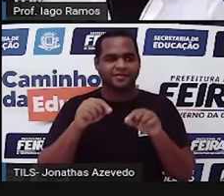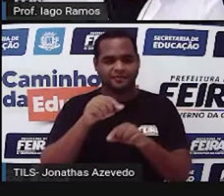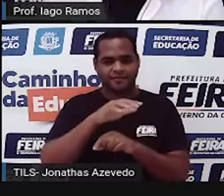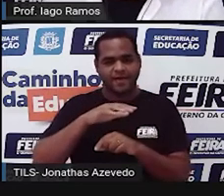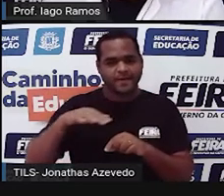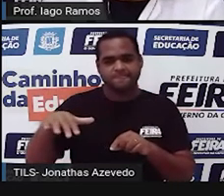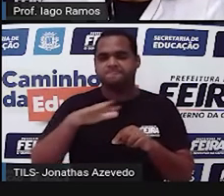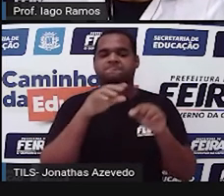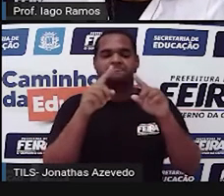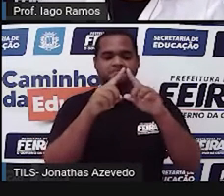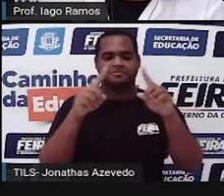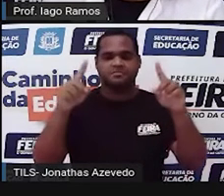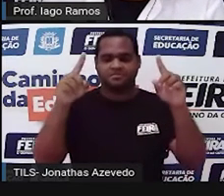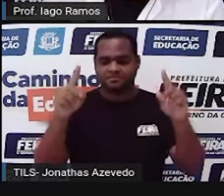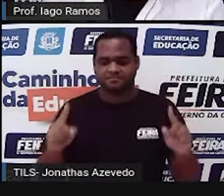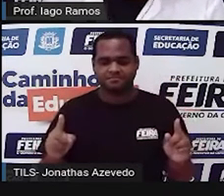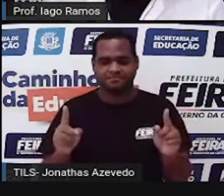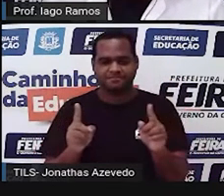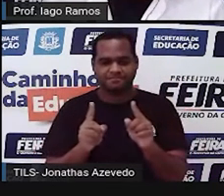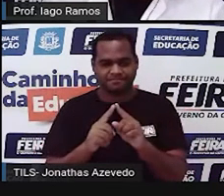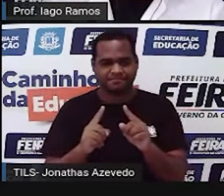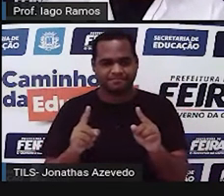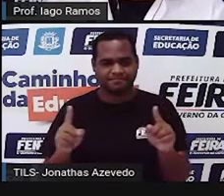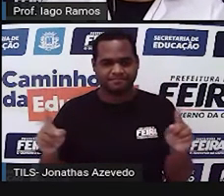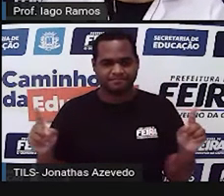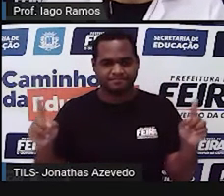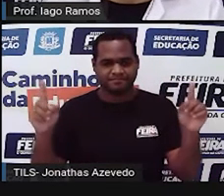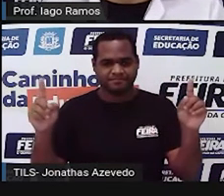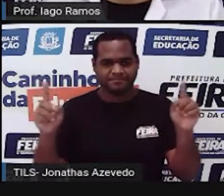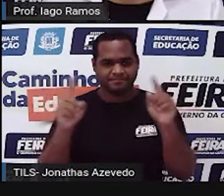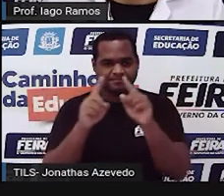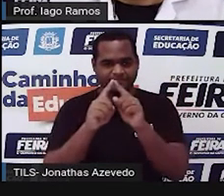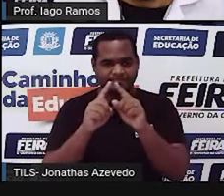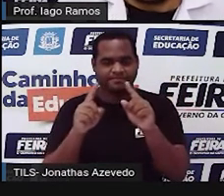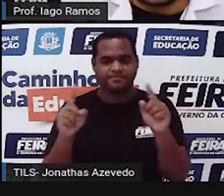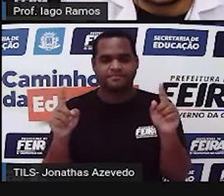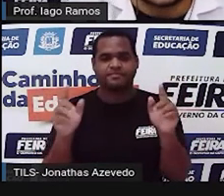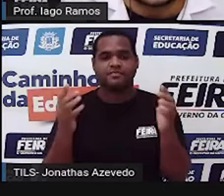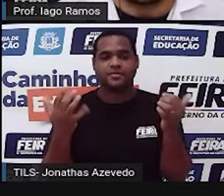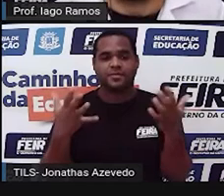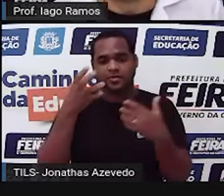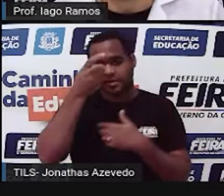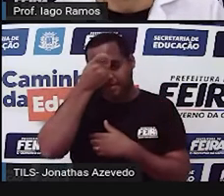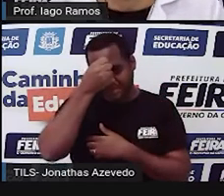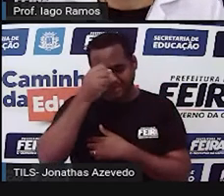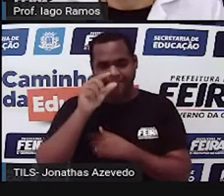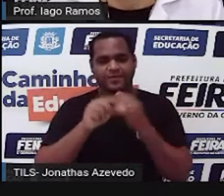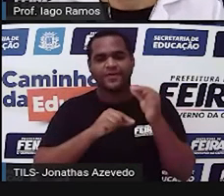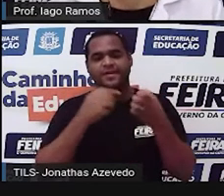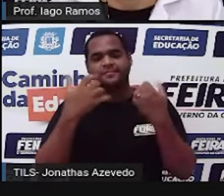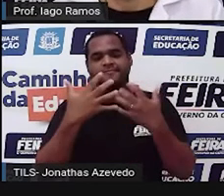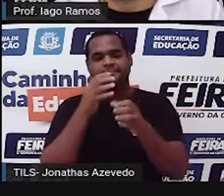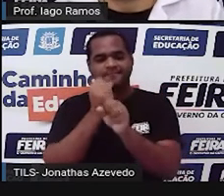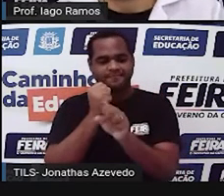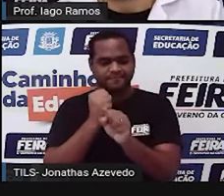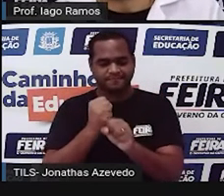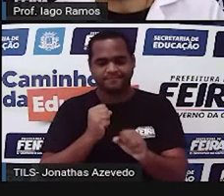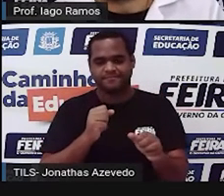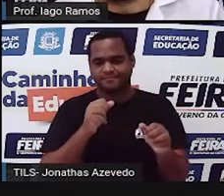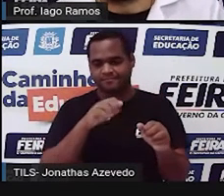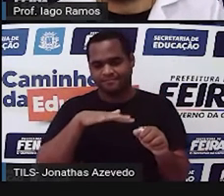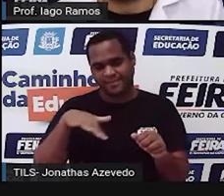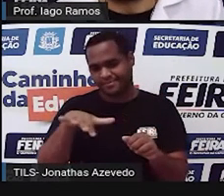de retângulos. Pois bem, né? A gente já aprendeu como é que a gente calcula a área de